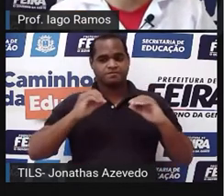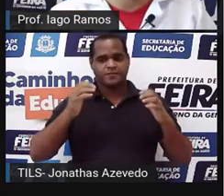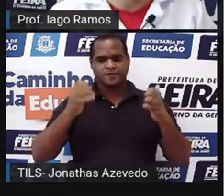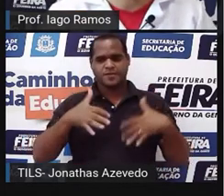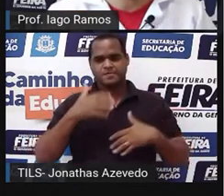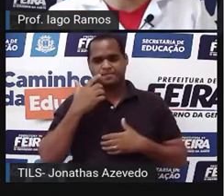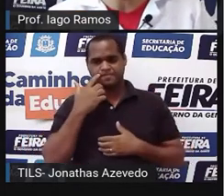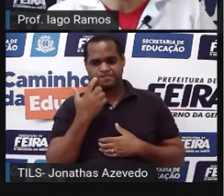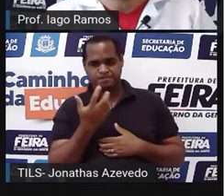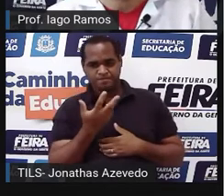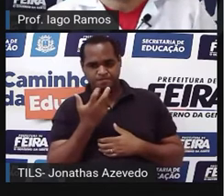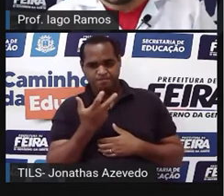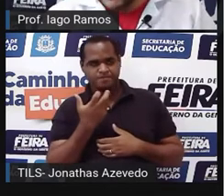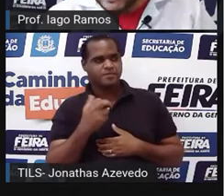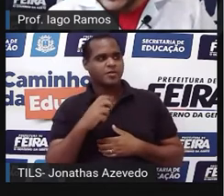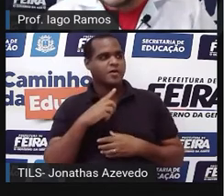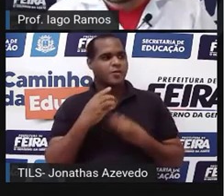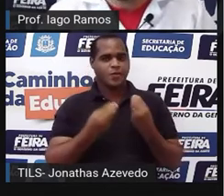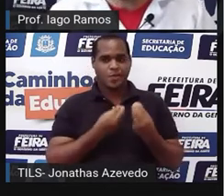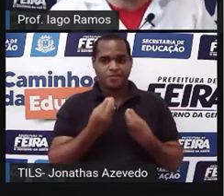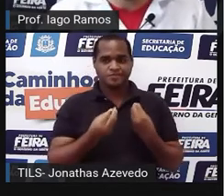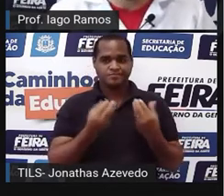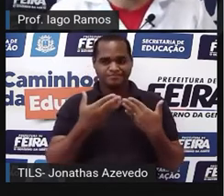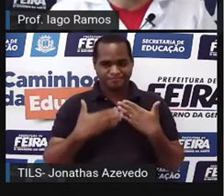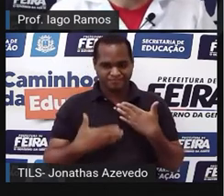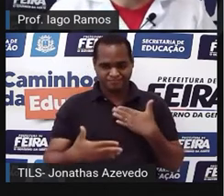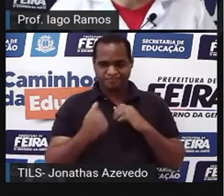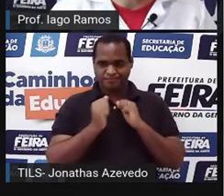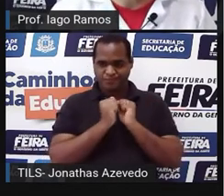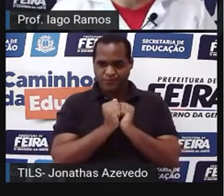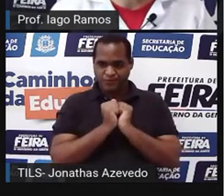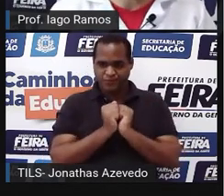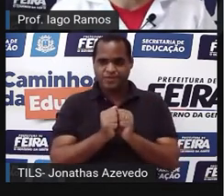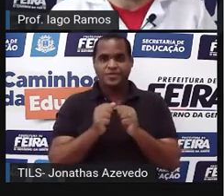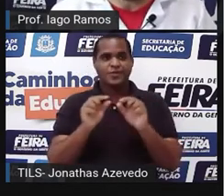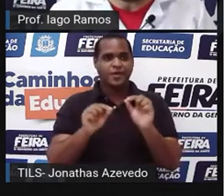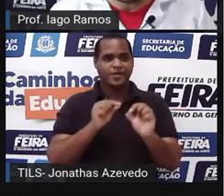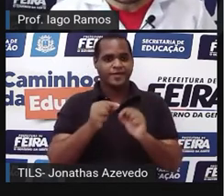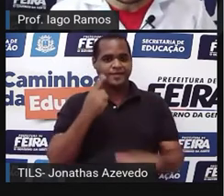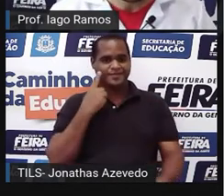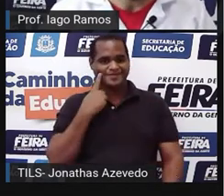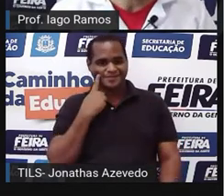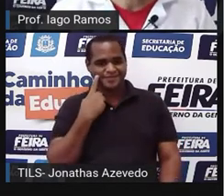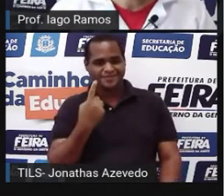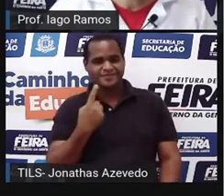observação. Tá bom? Então vamos lá, vamos junto, vem comigo, olha só.